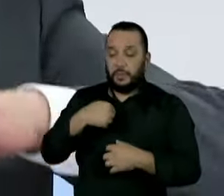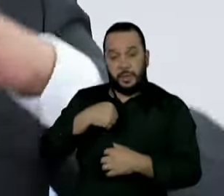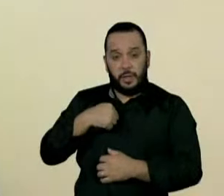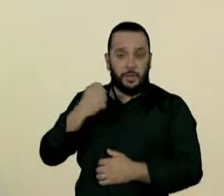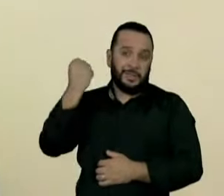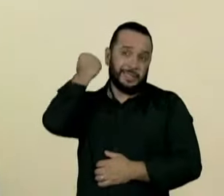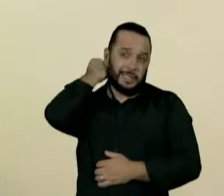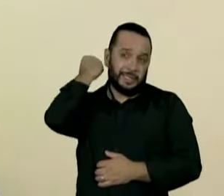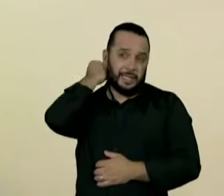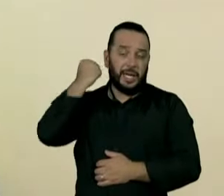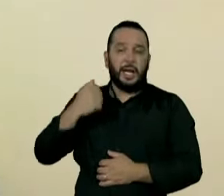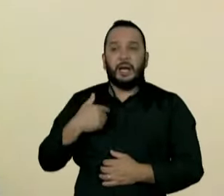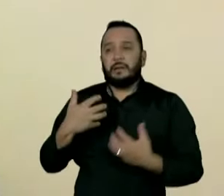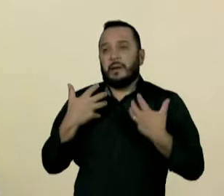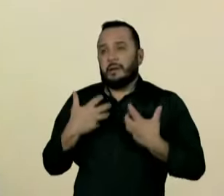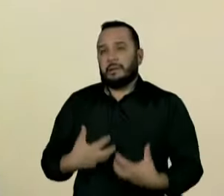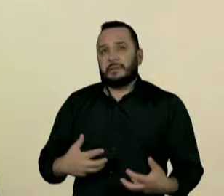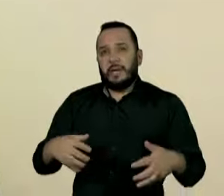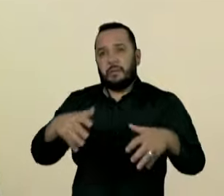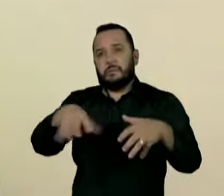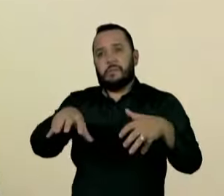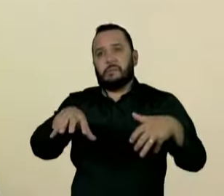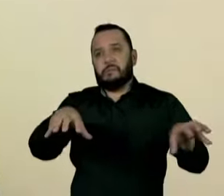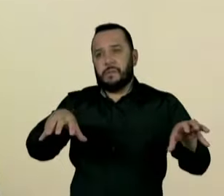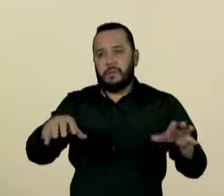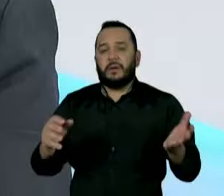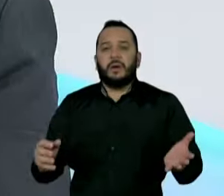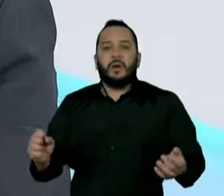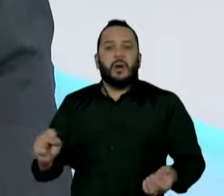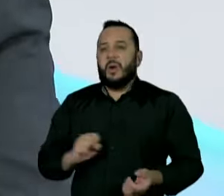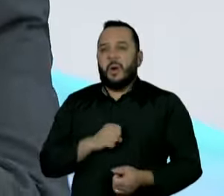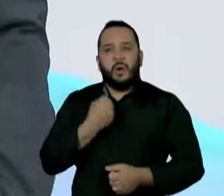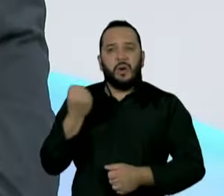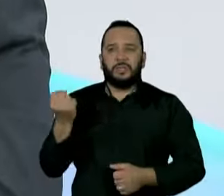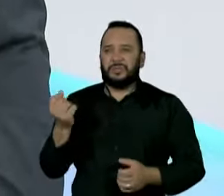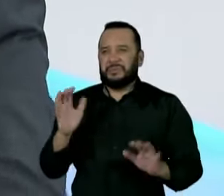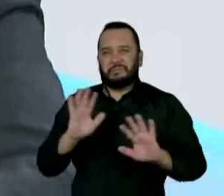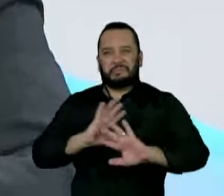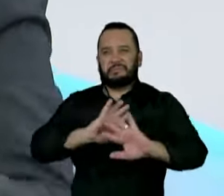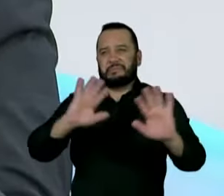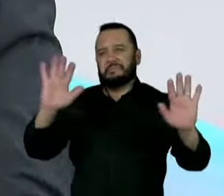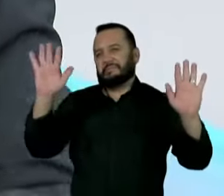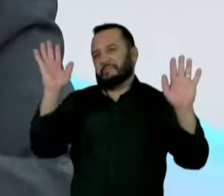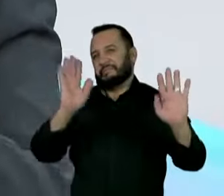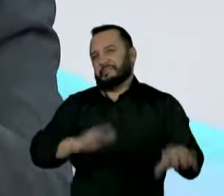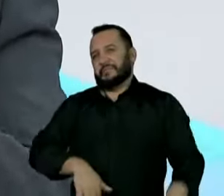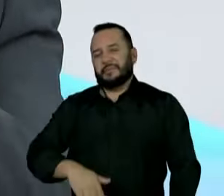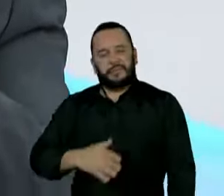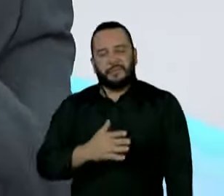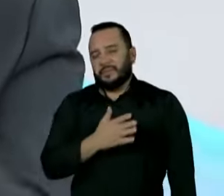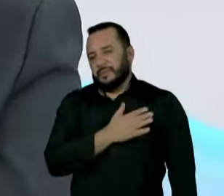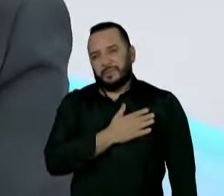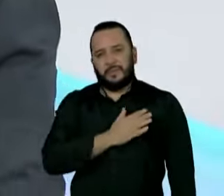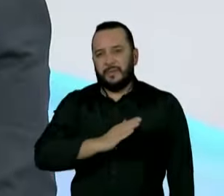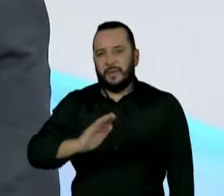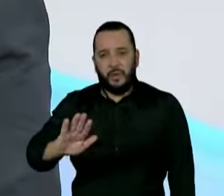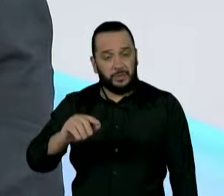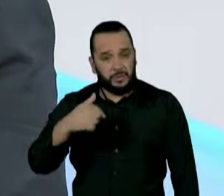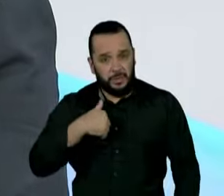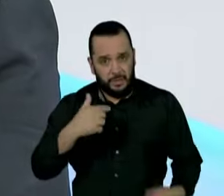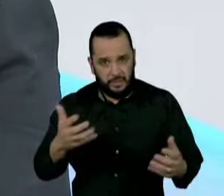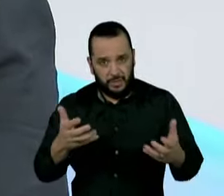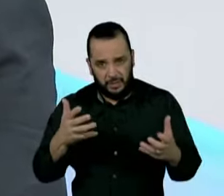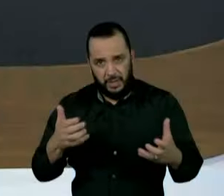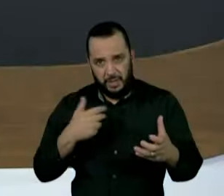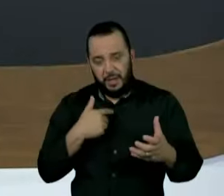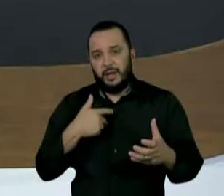com esse grau de polarização, de ódio, enfim, não é muito minha praia, nunca foi e, portanto, é nesse espaço que eu pretendo